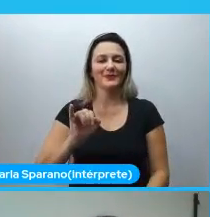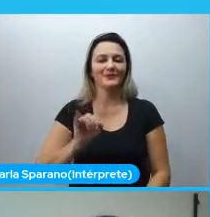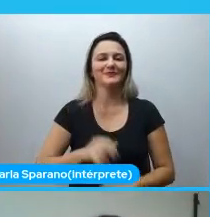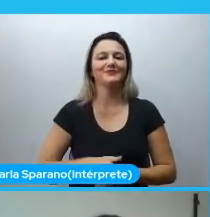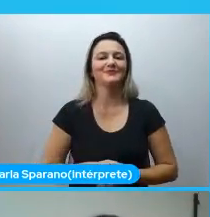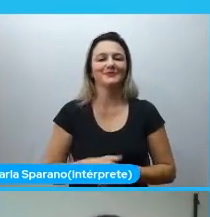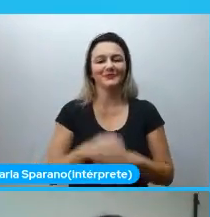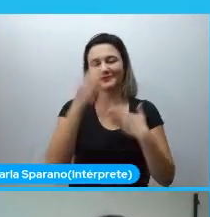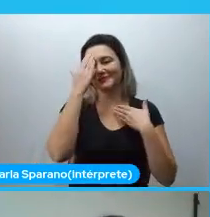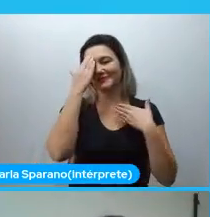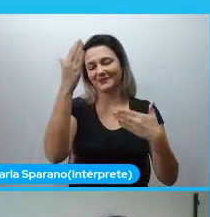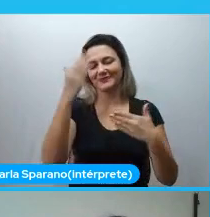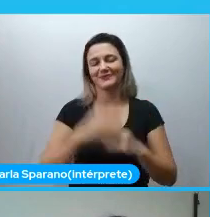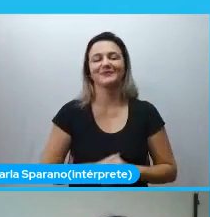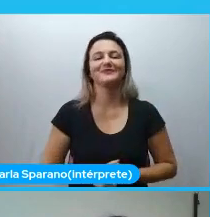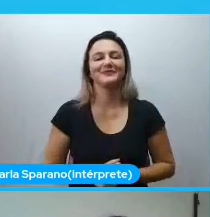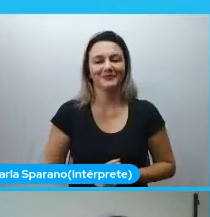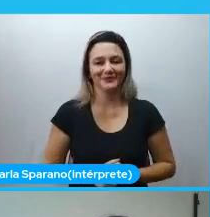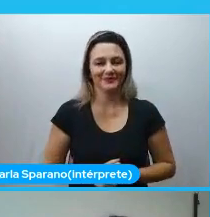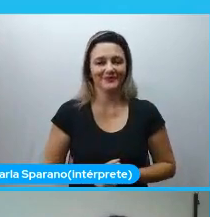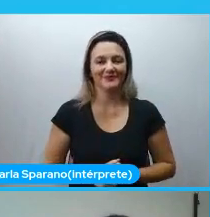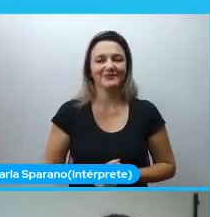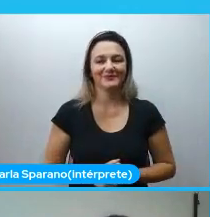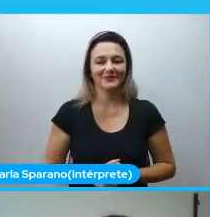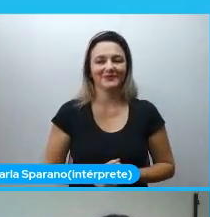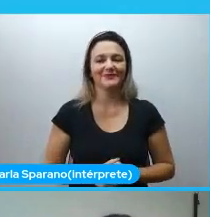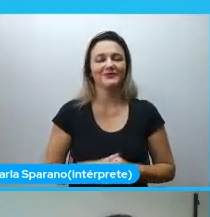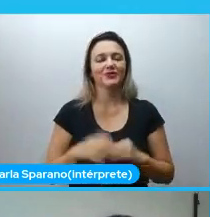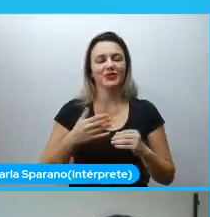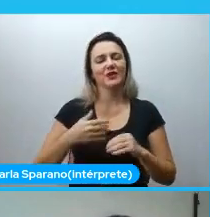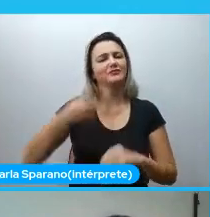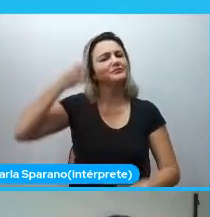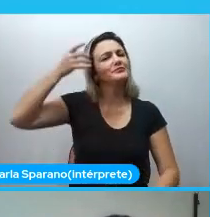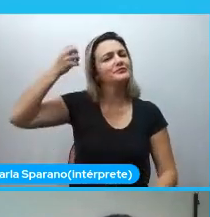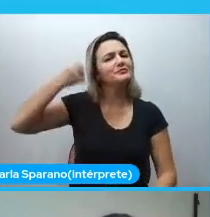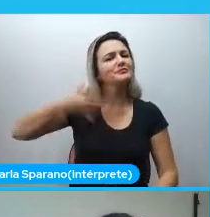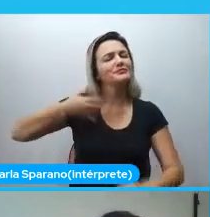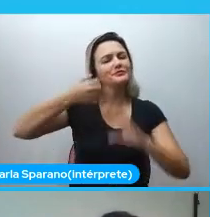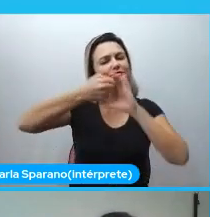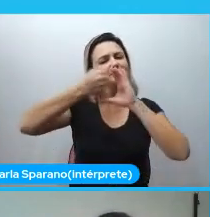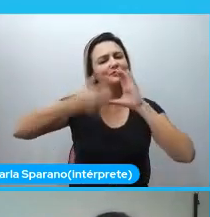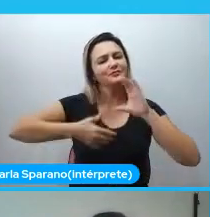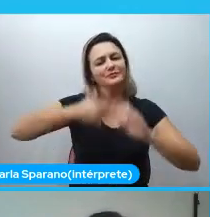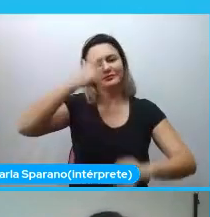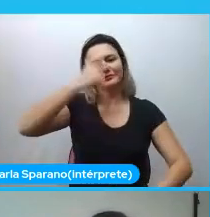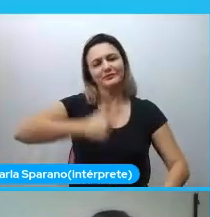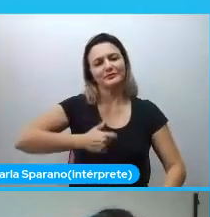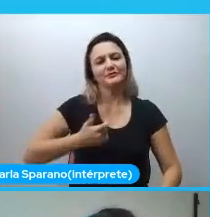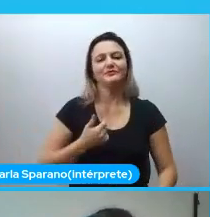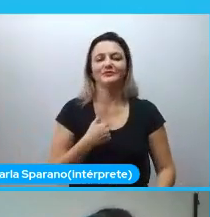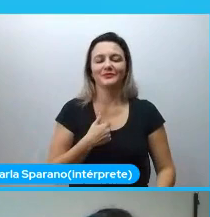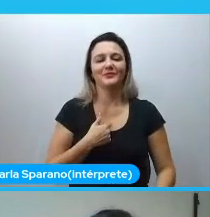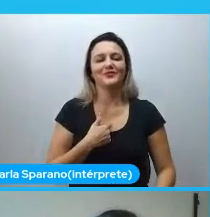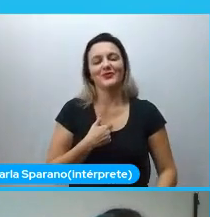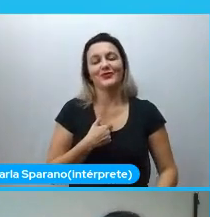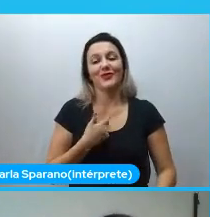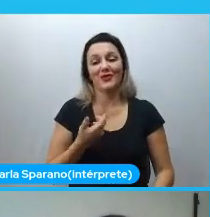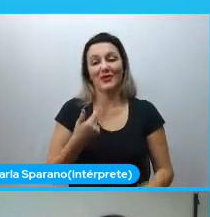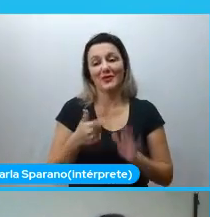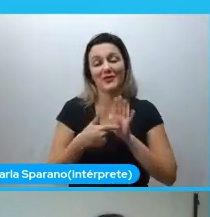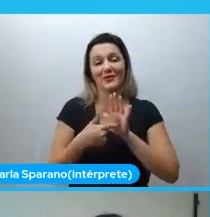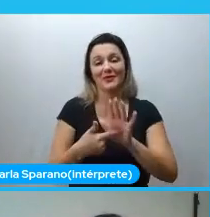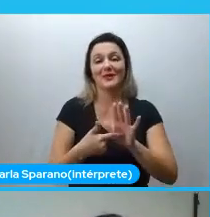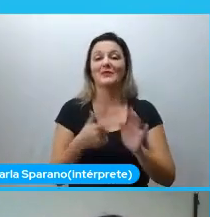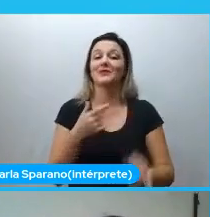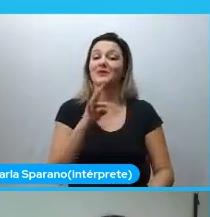Obrigada, Pâmela. Como a Pâmela me descreveu, né? E adiantou um pouquinho para mim, vou apresentar meu TTC